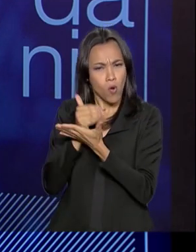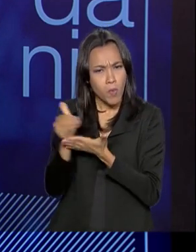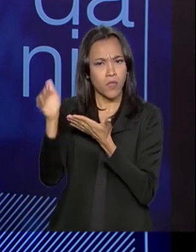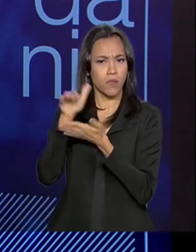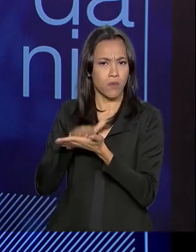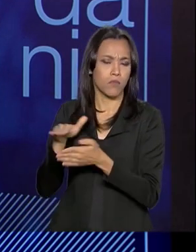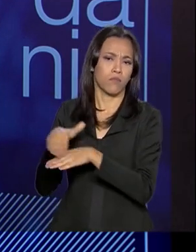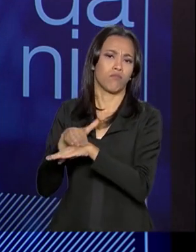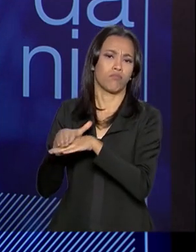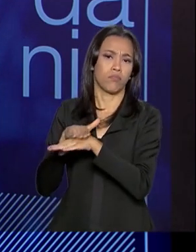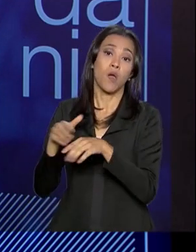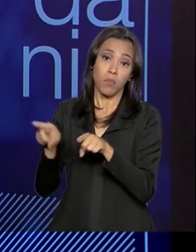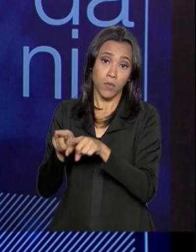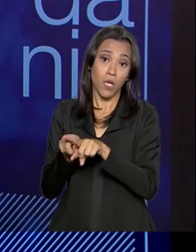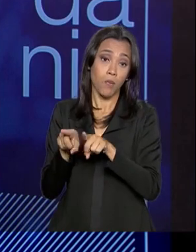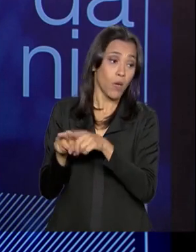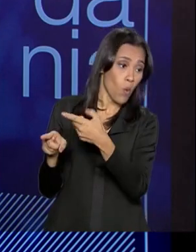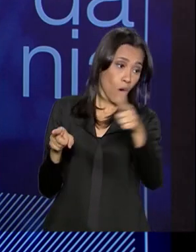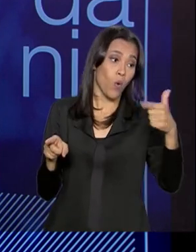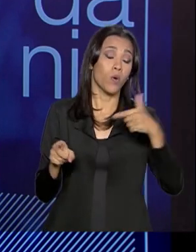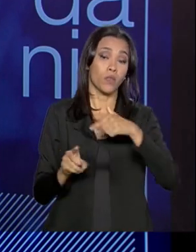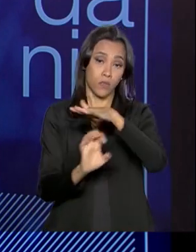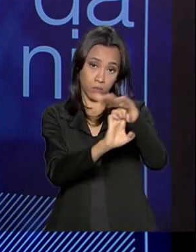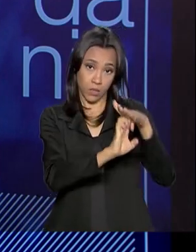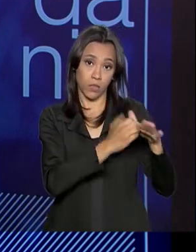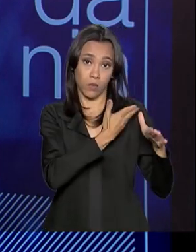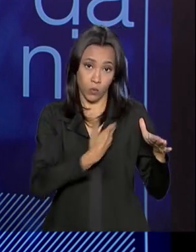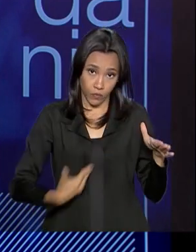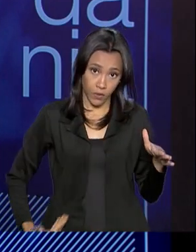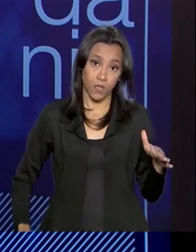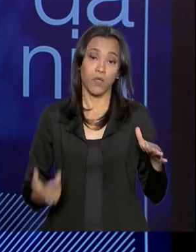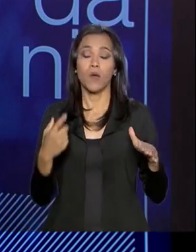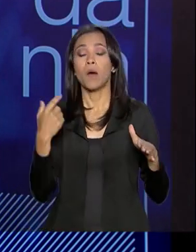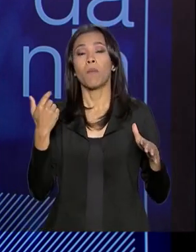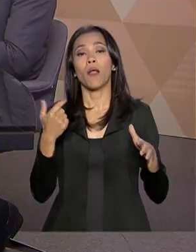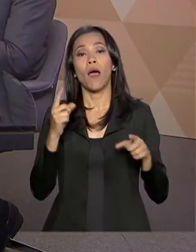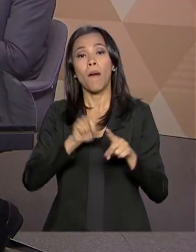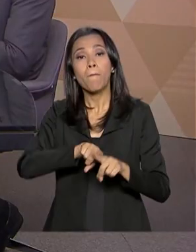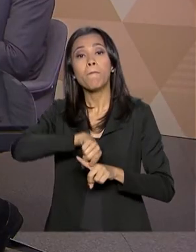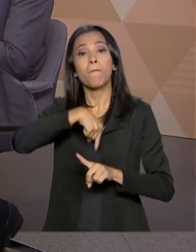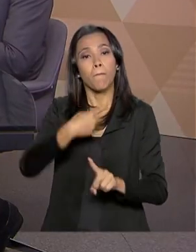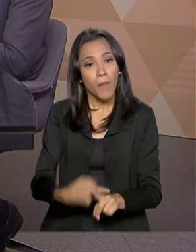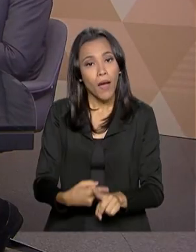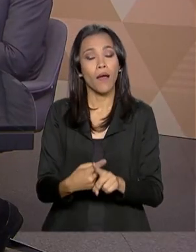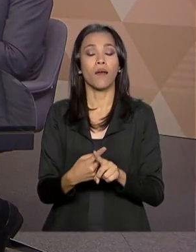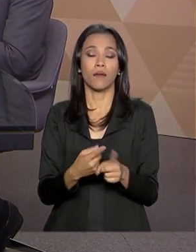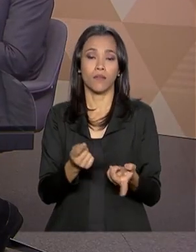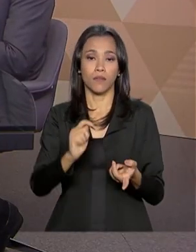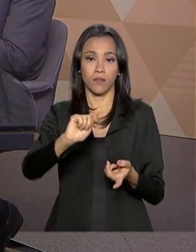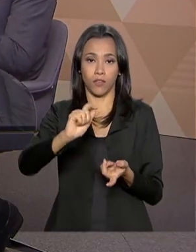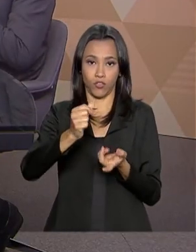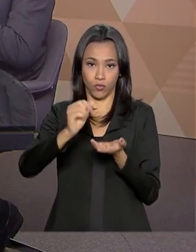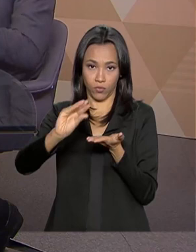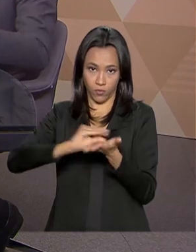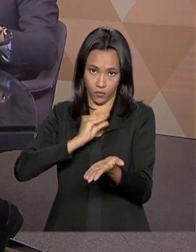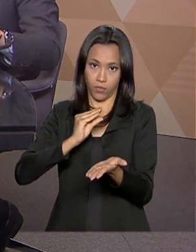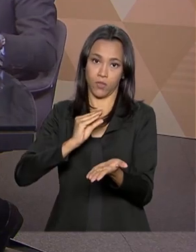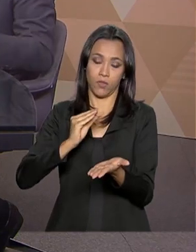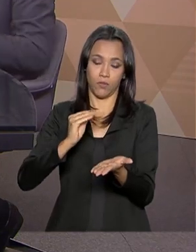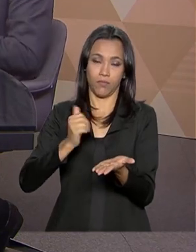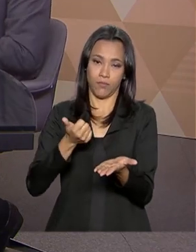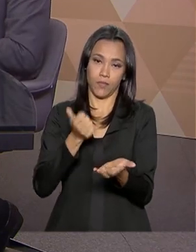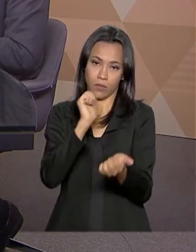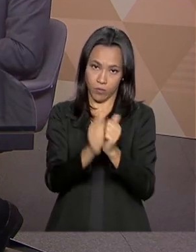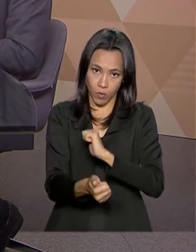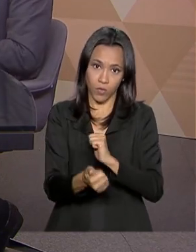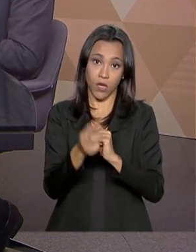estatal, de ampliar o número de bolsa-atleta para esses meninos, para o esporte de base. Aí vamos concentrar